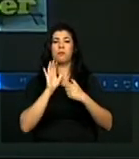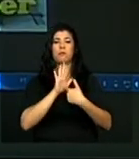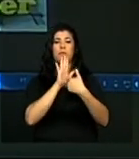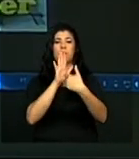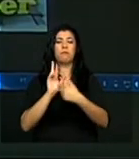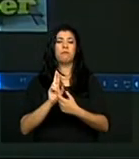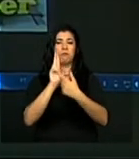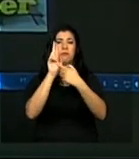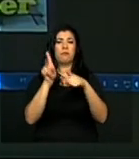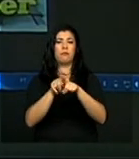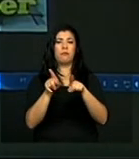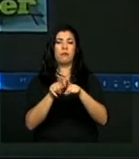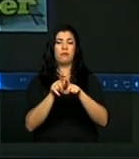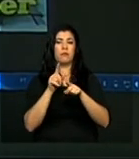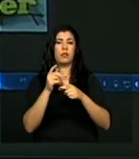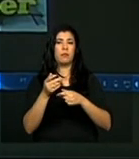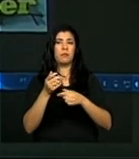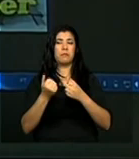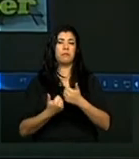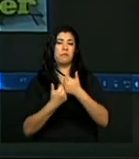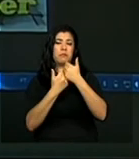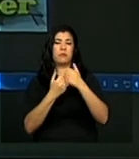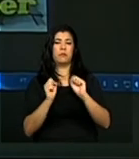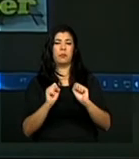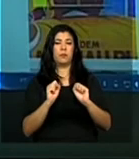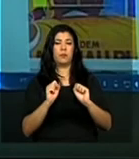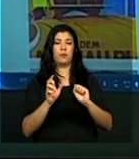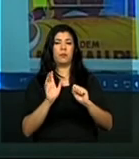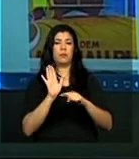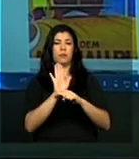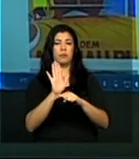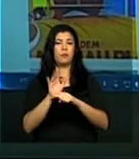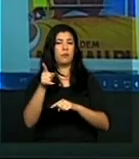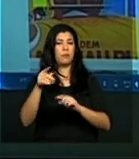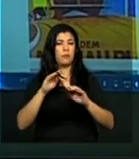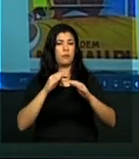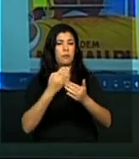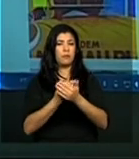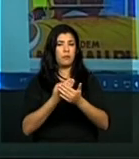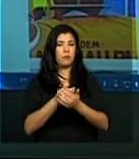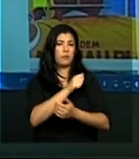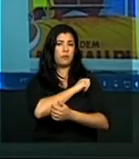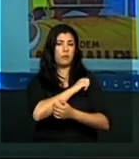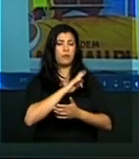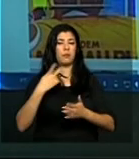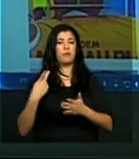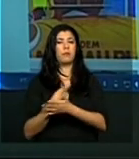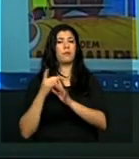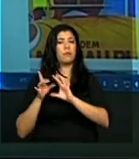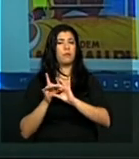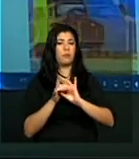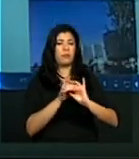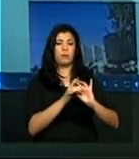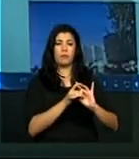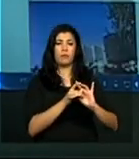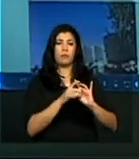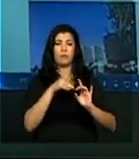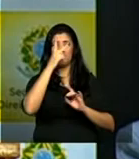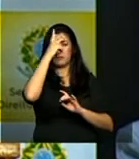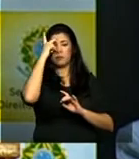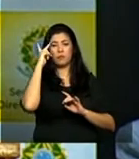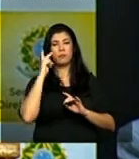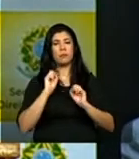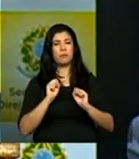e que pode servir, que eu vou falar depois, para a sala de aula, para as situações educacionais, das pessoas